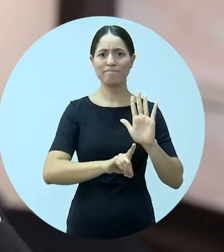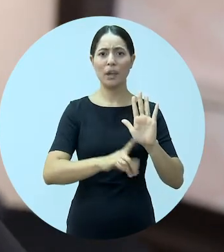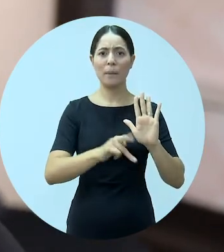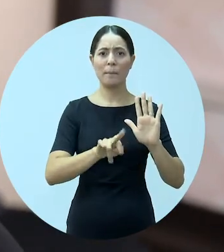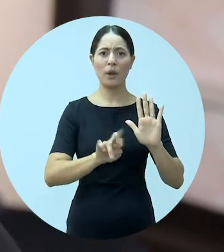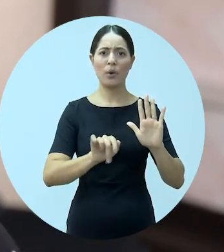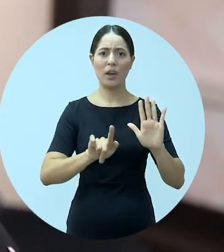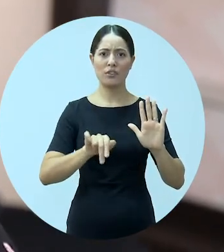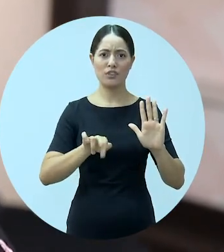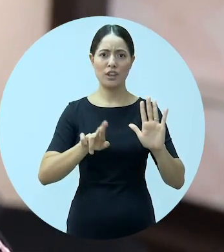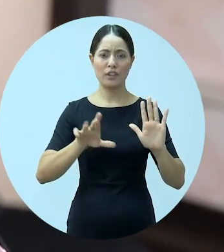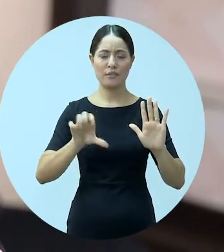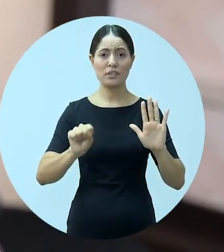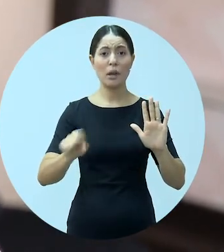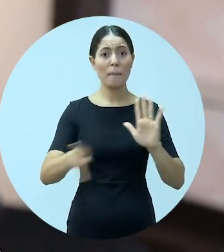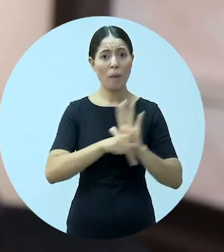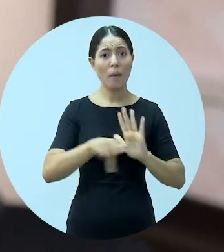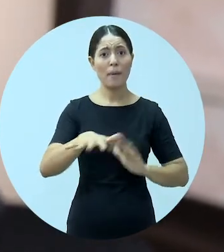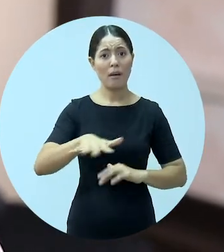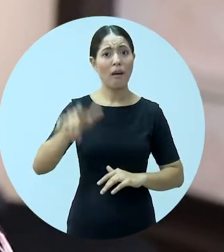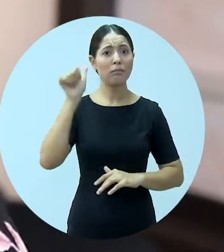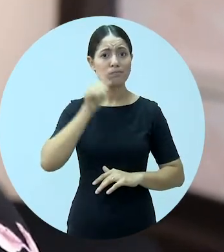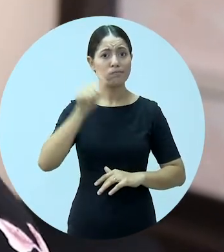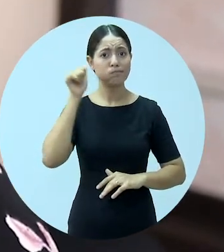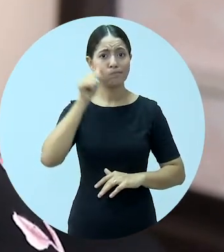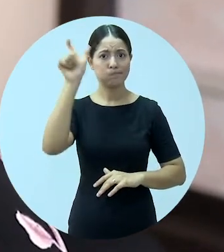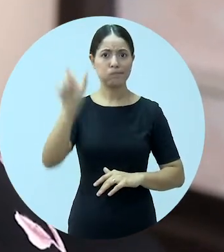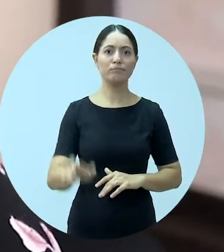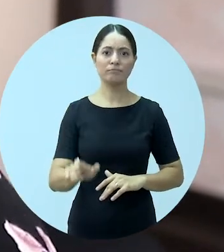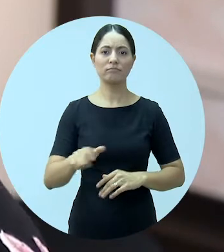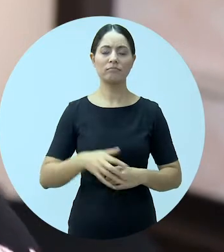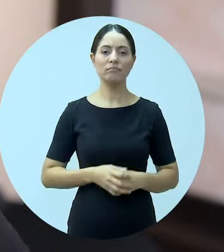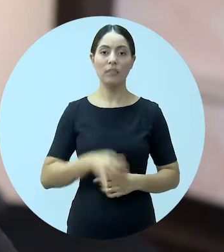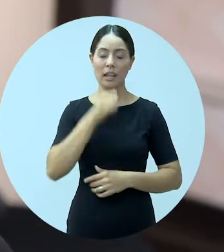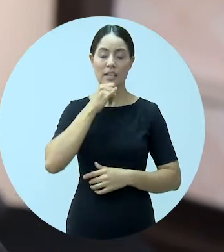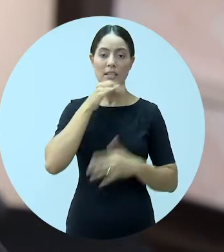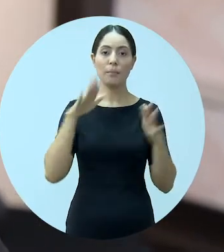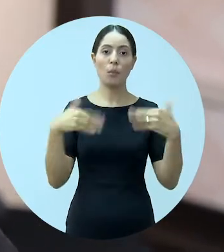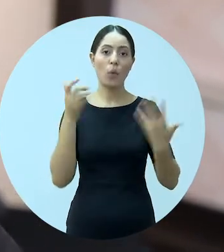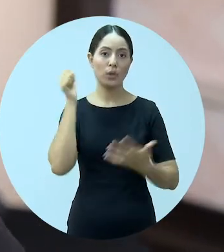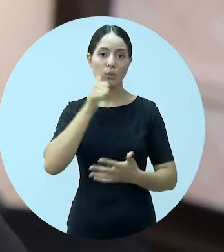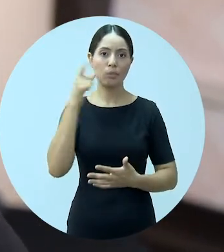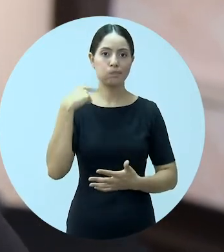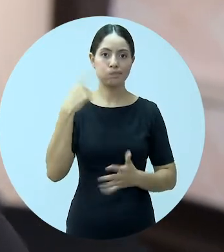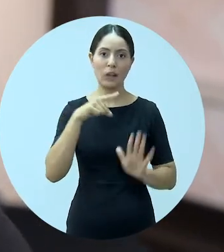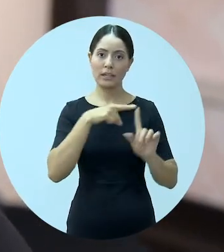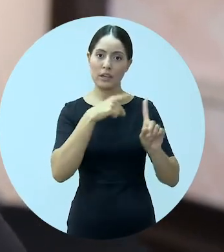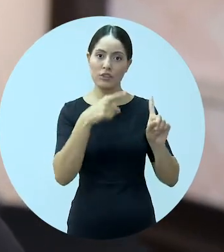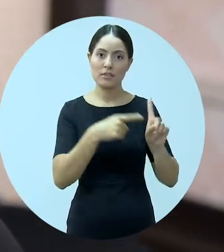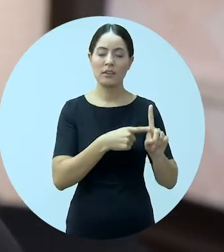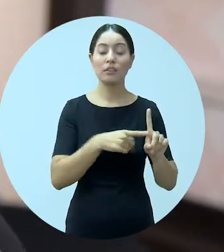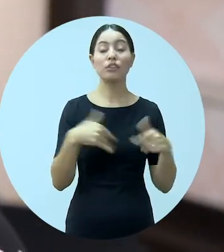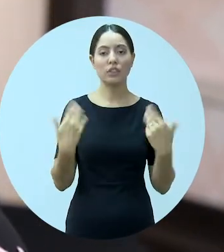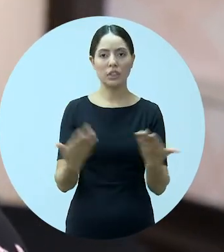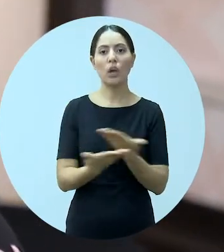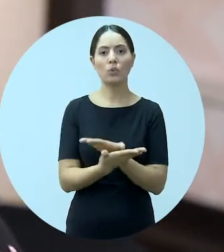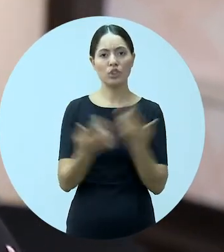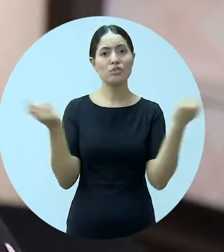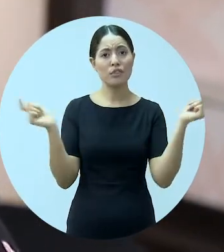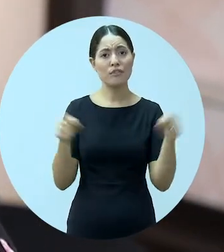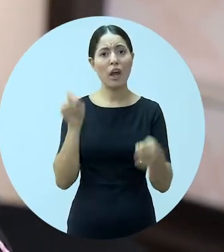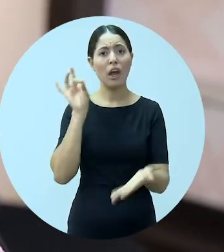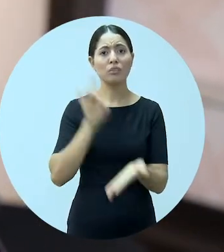que são específicas da mulher em situações diferenciadas, como, por exemplo, quando estão gestantes. Então que o tribunal